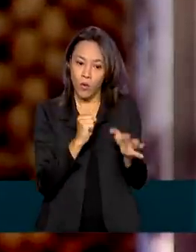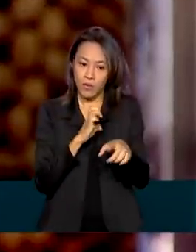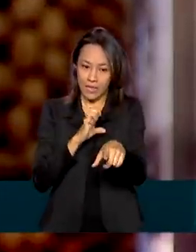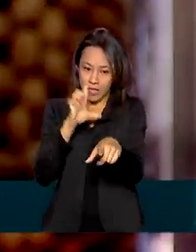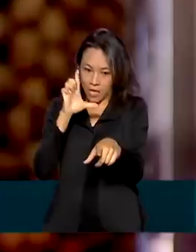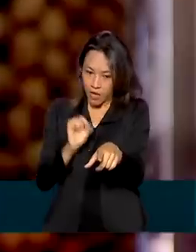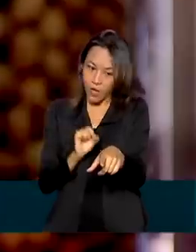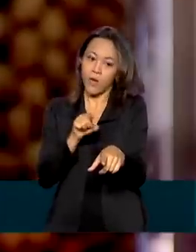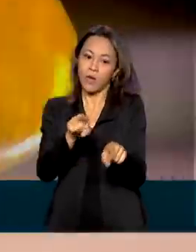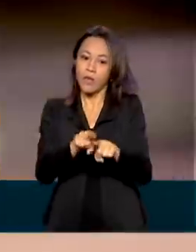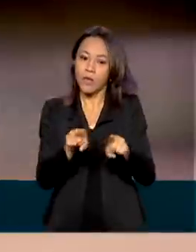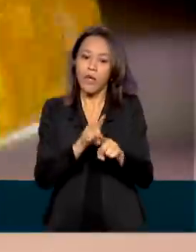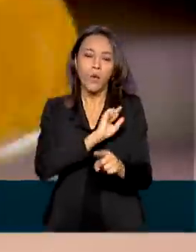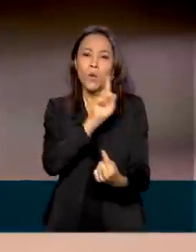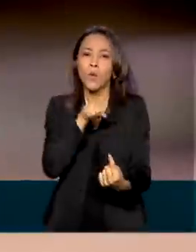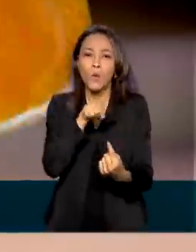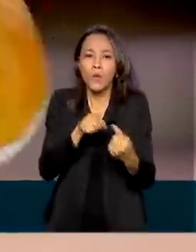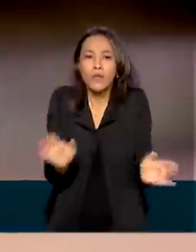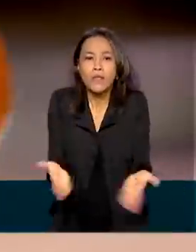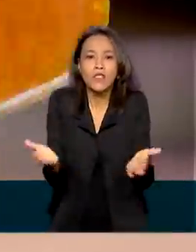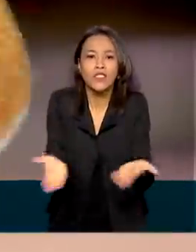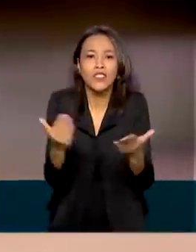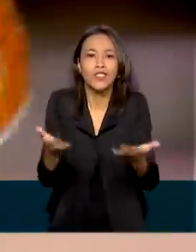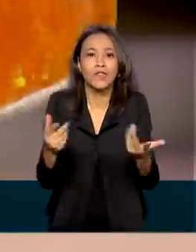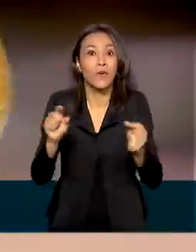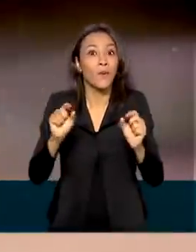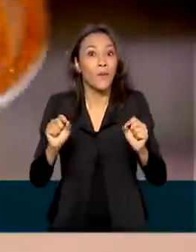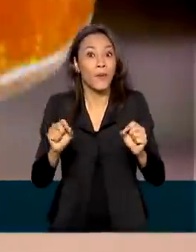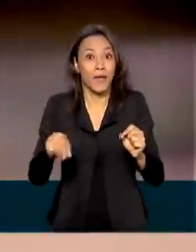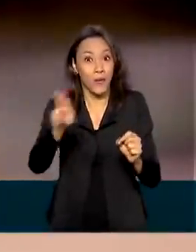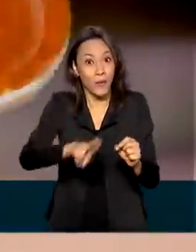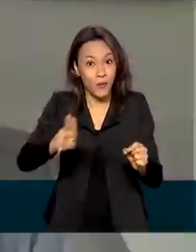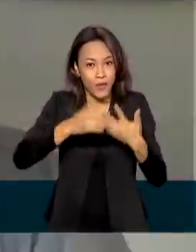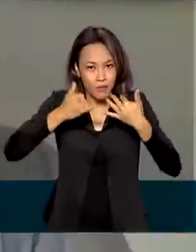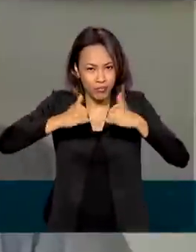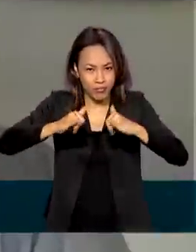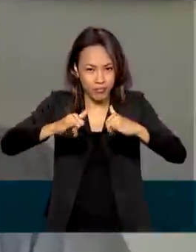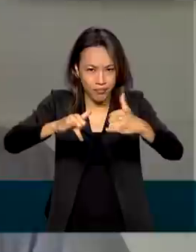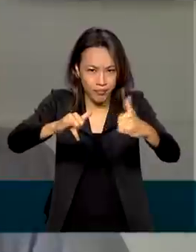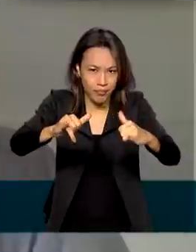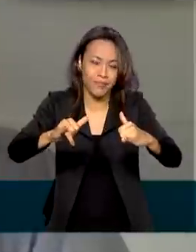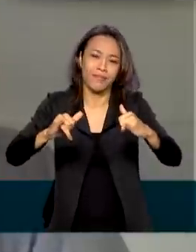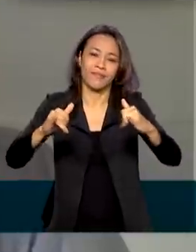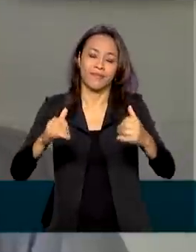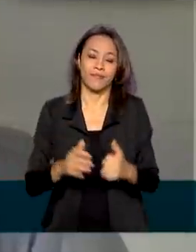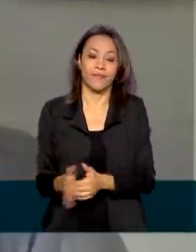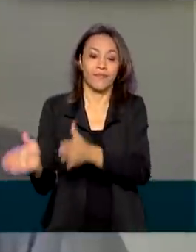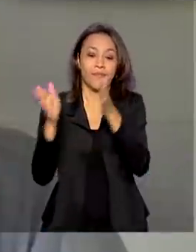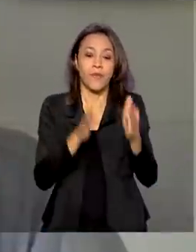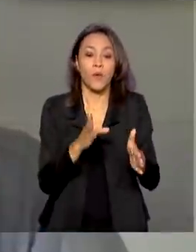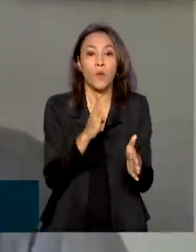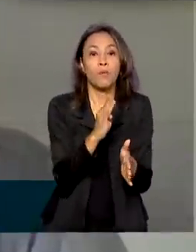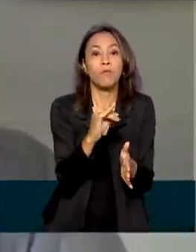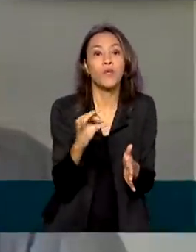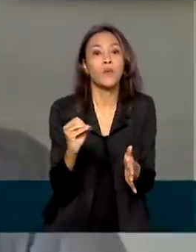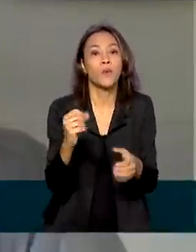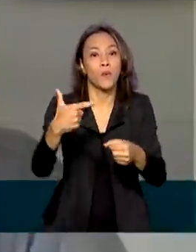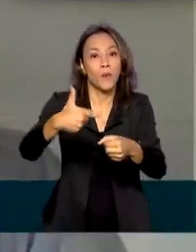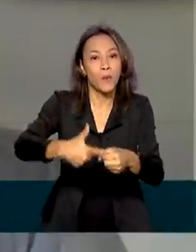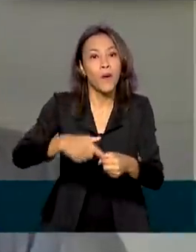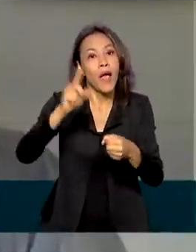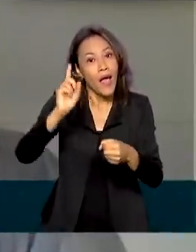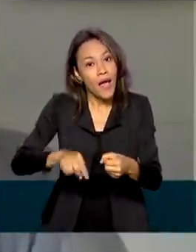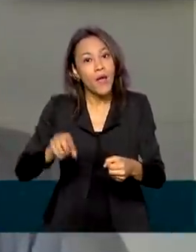também incentiva a produção de energia limpa. O biodiesel é um biocombustível que é produzido a partir de fontes